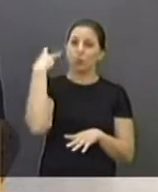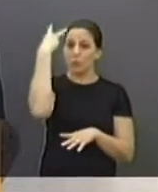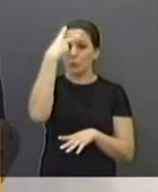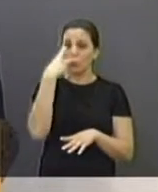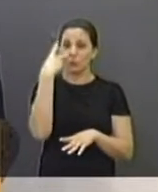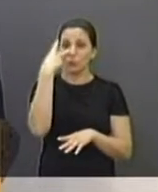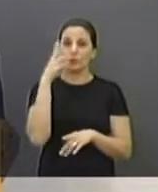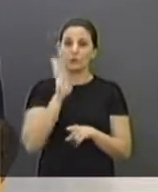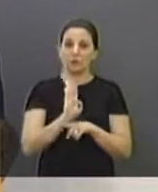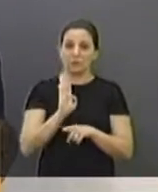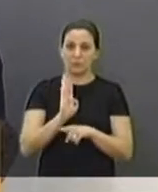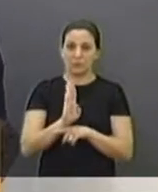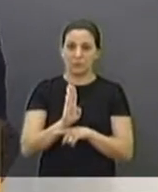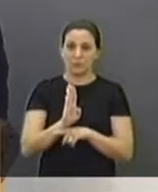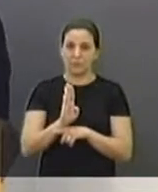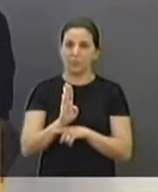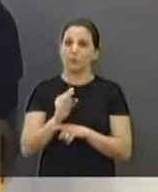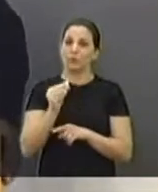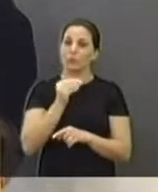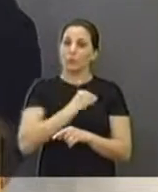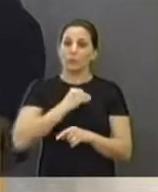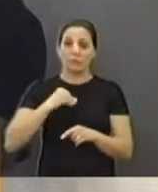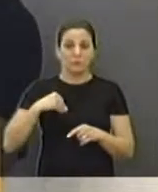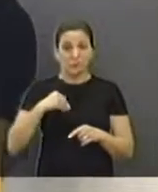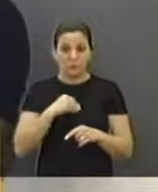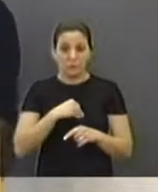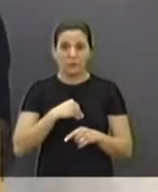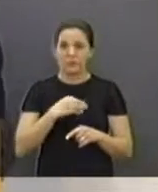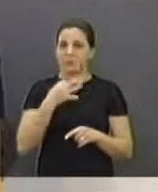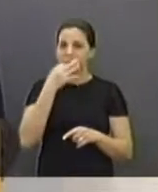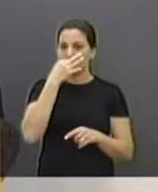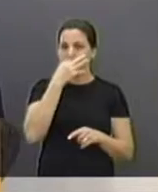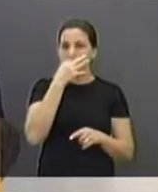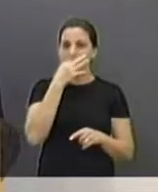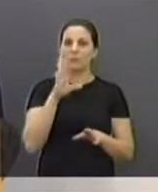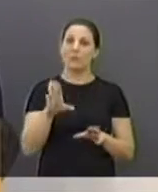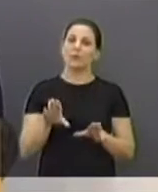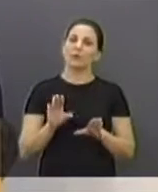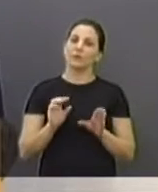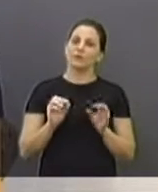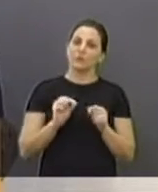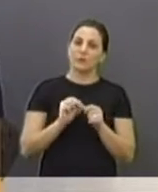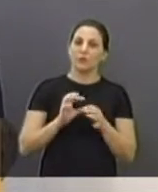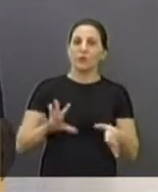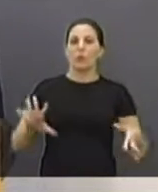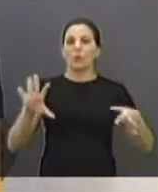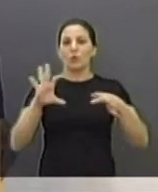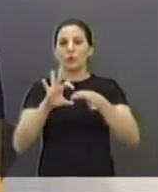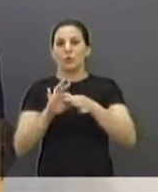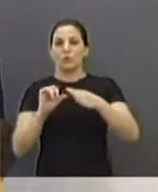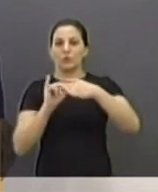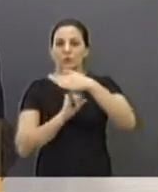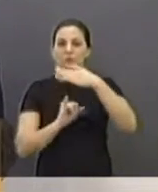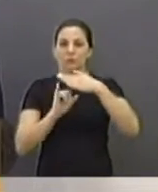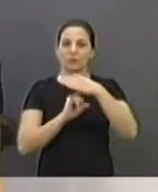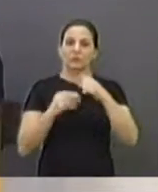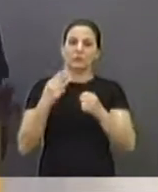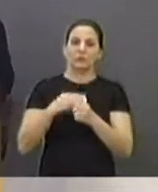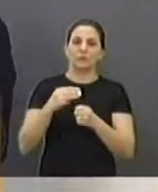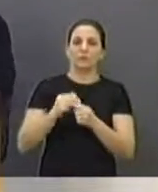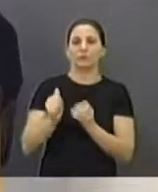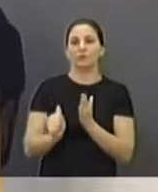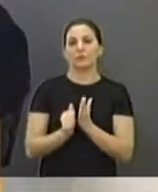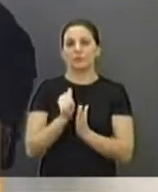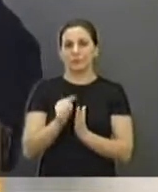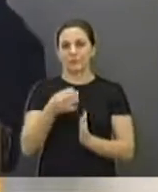esse atendimento, esses exames. Uma proposta até de fazer um convênio com alguma entidade aqui no município. A